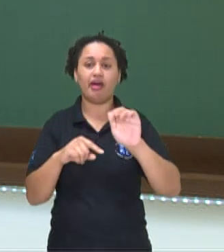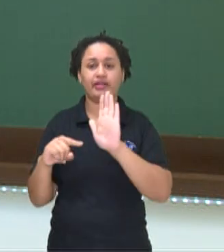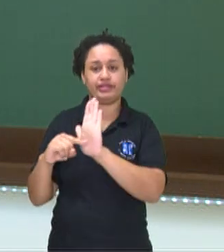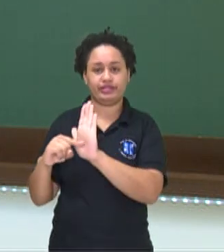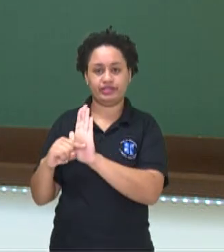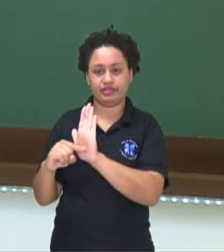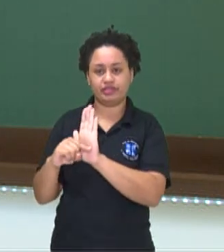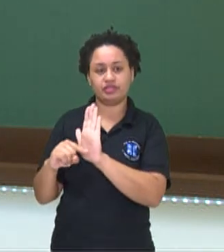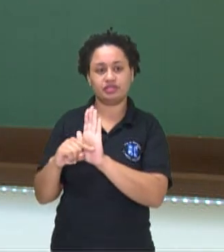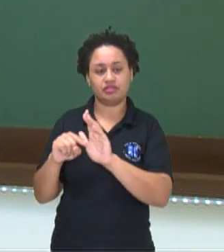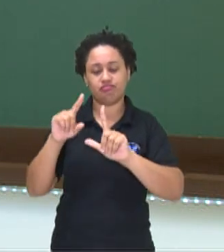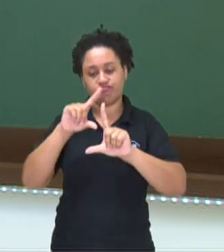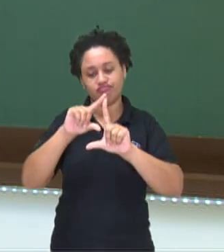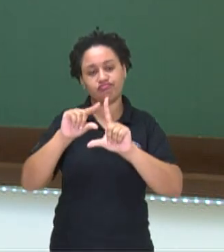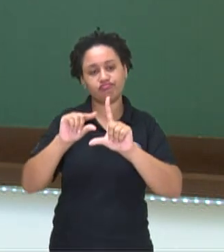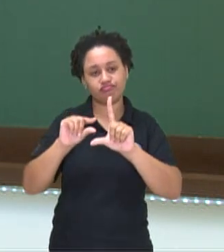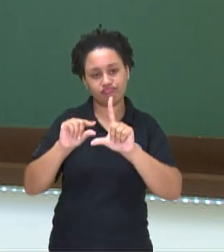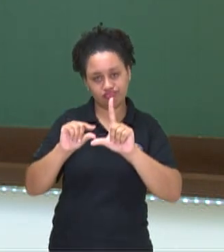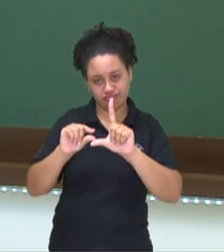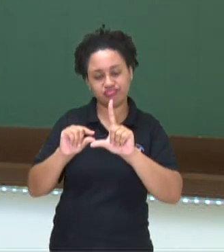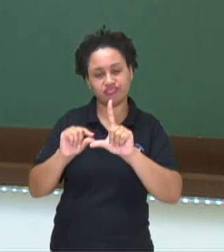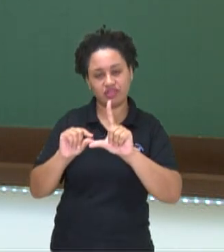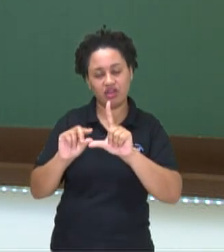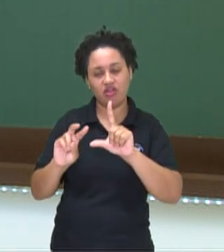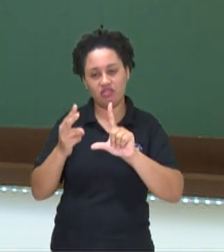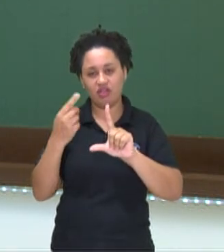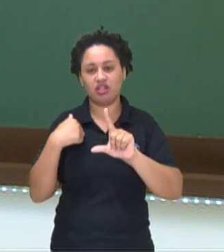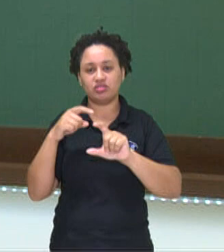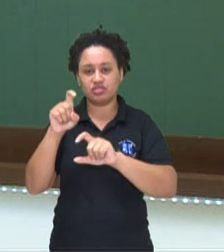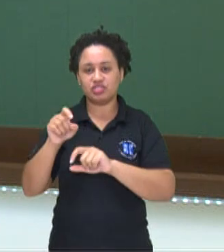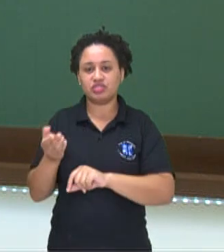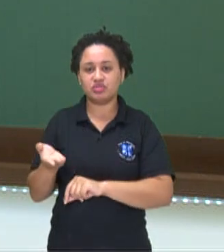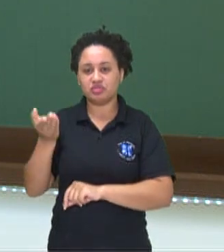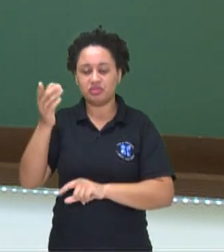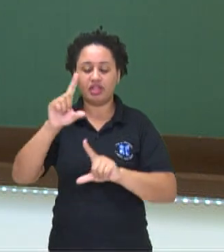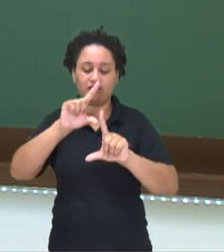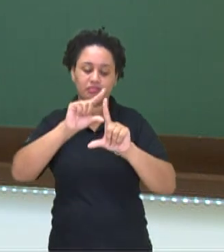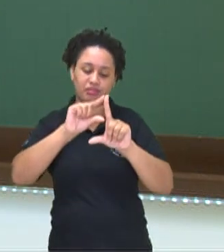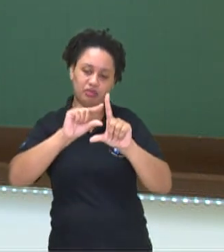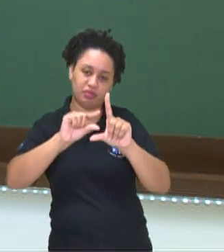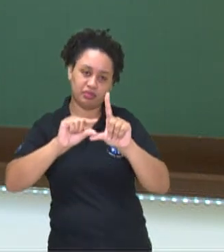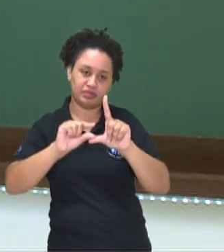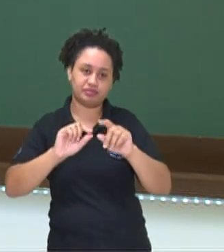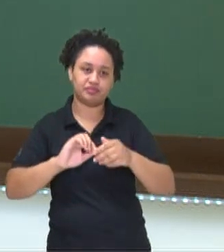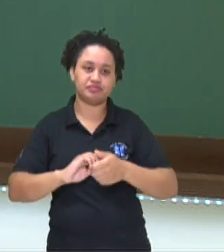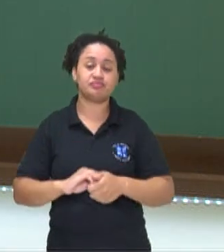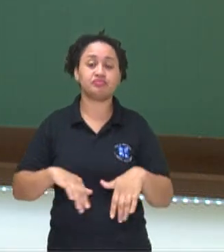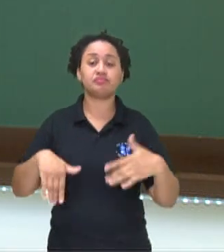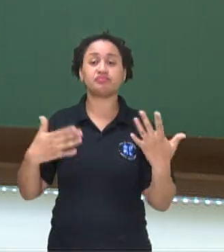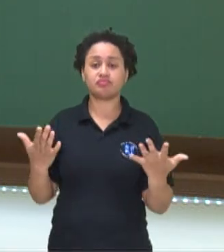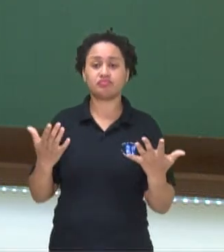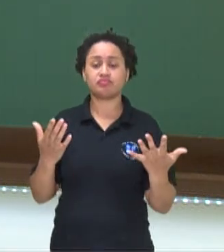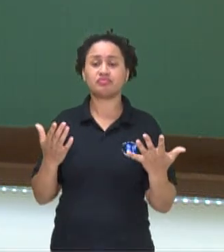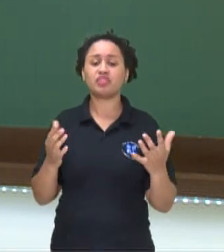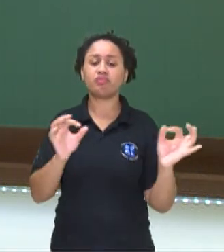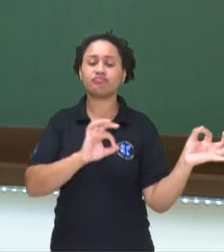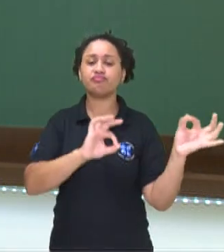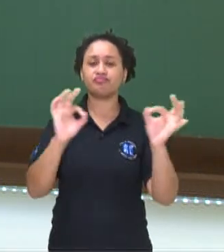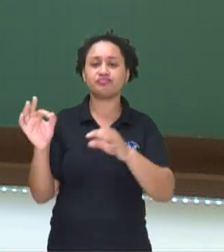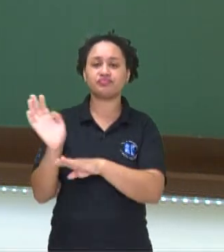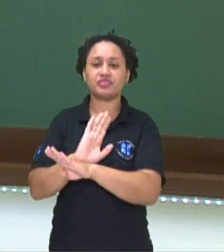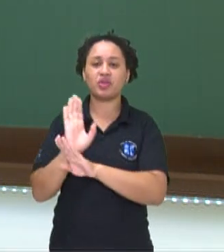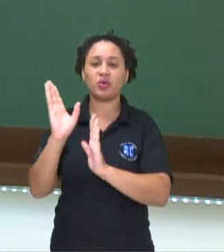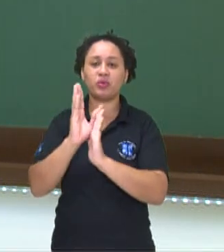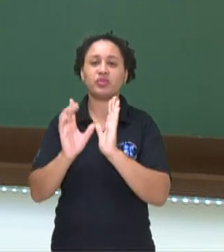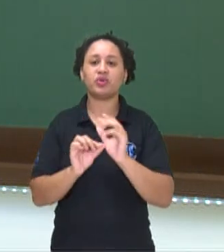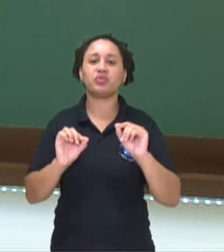negativo, então, ela é decrescente, conforme o valor de x vai aumentando, ela vai decrescendo, tá bom? Então, galera, nesse vídeo,